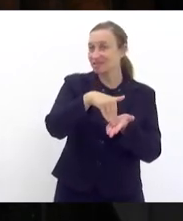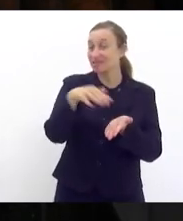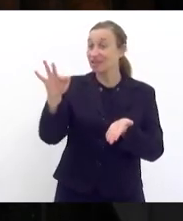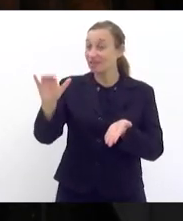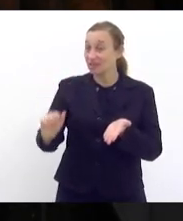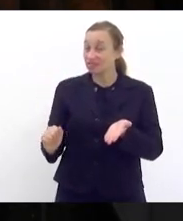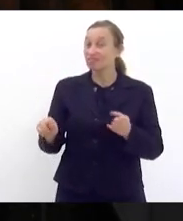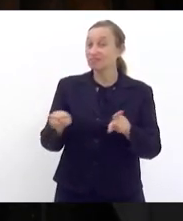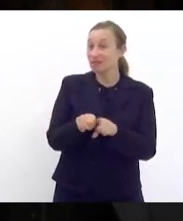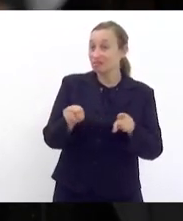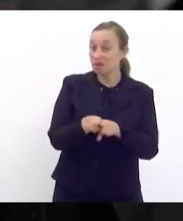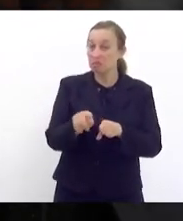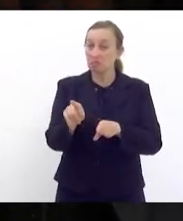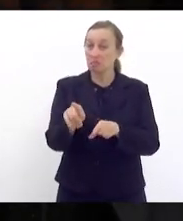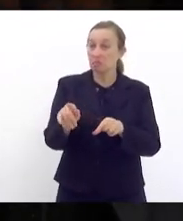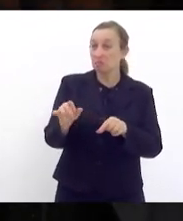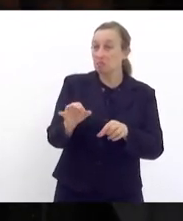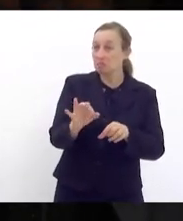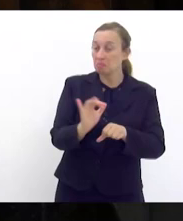e de Planejamento